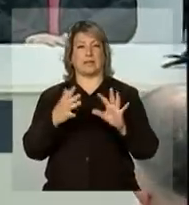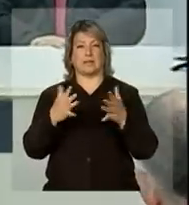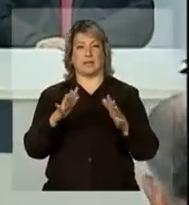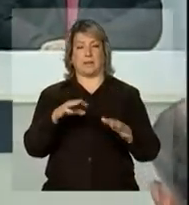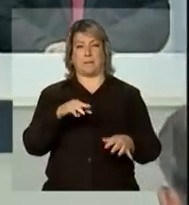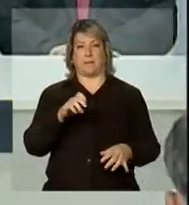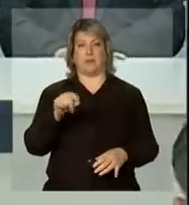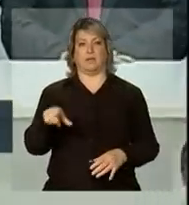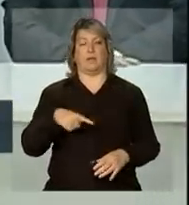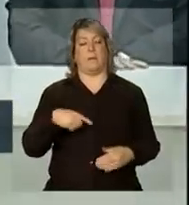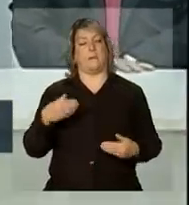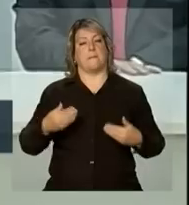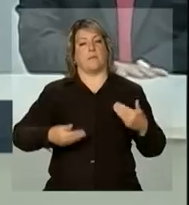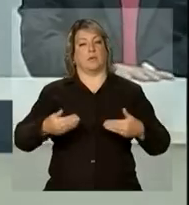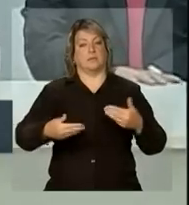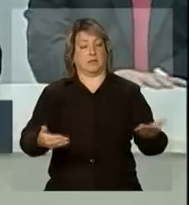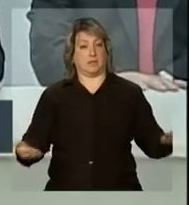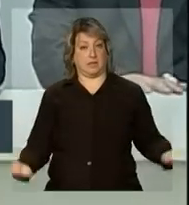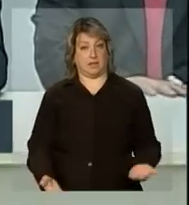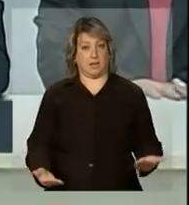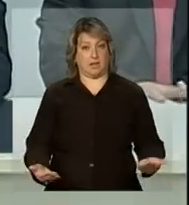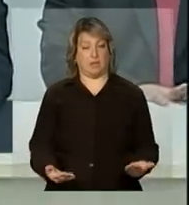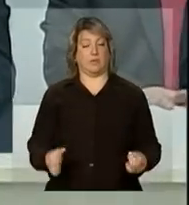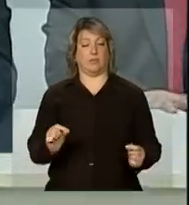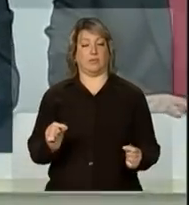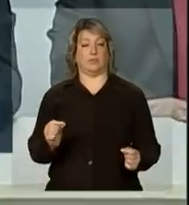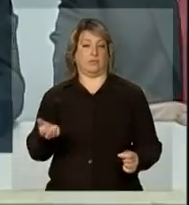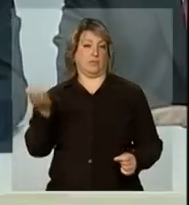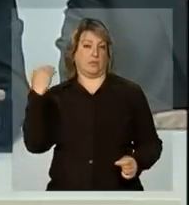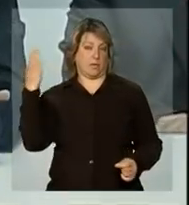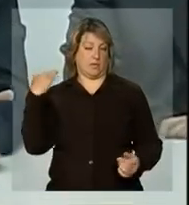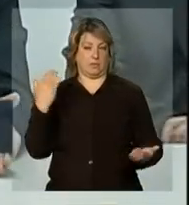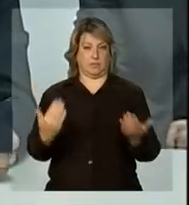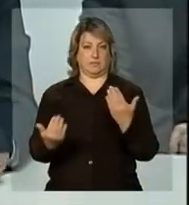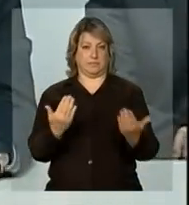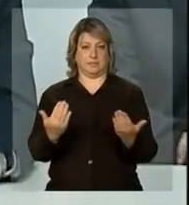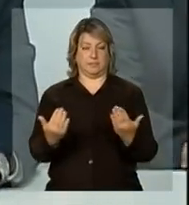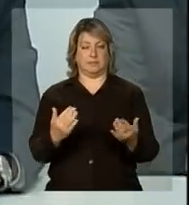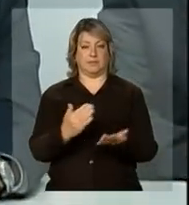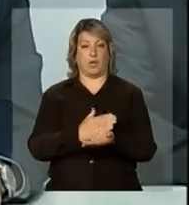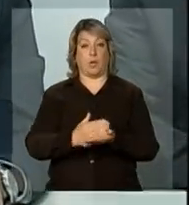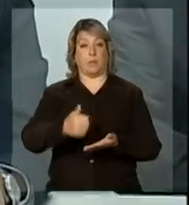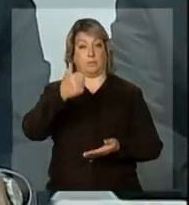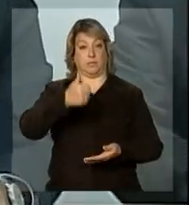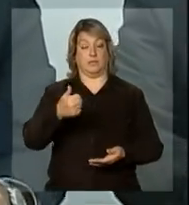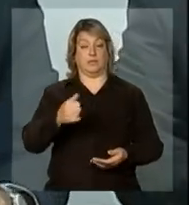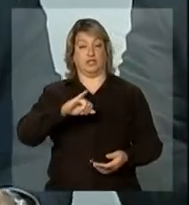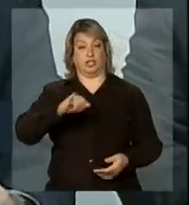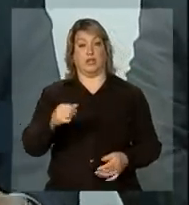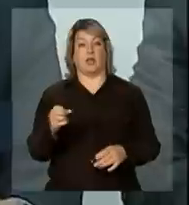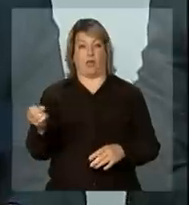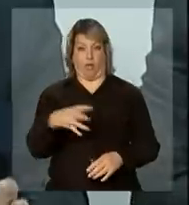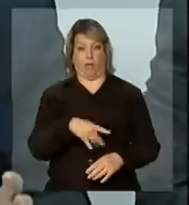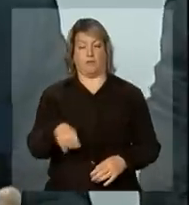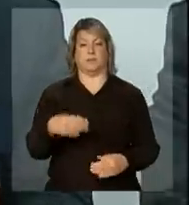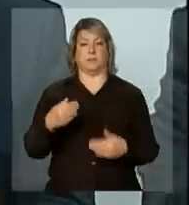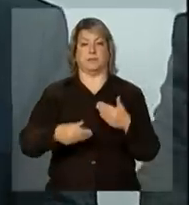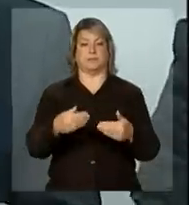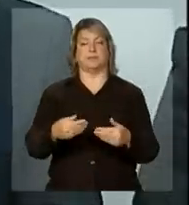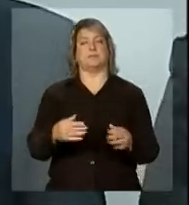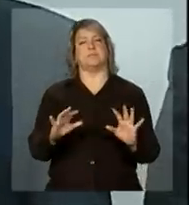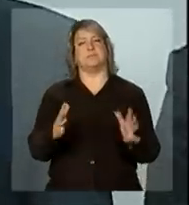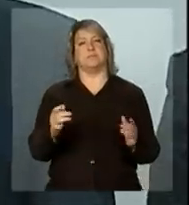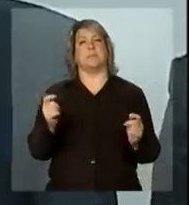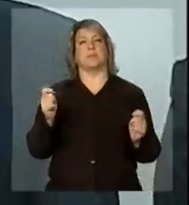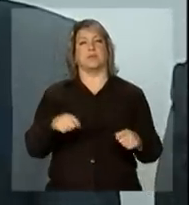processo atual, no processo antigo, como nós vamos chamar a partir de 1º de janeiro, poderia levar até